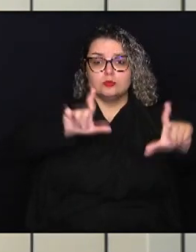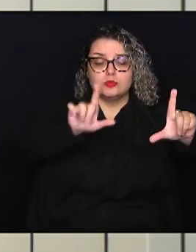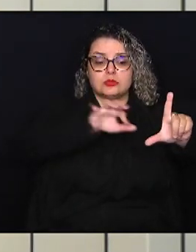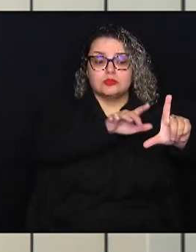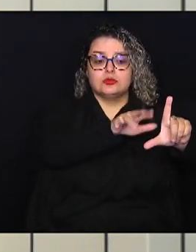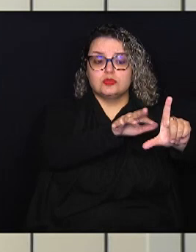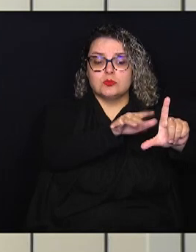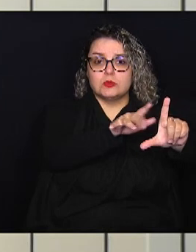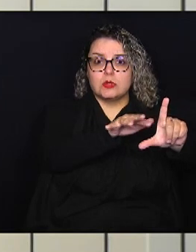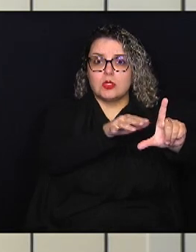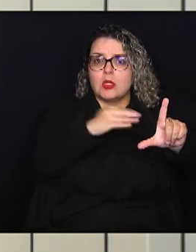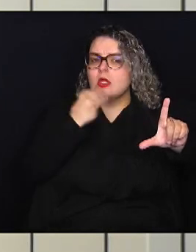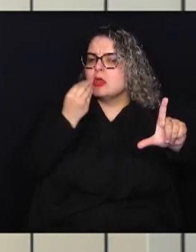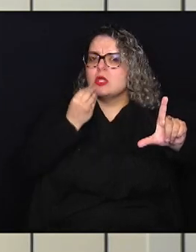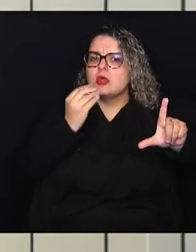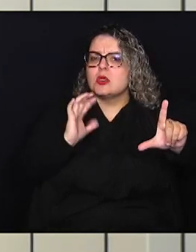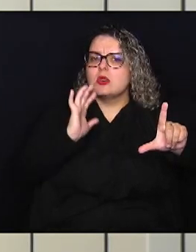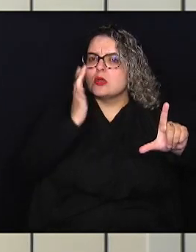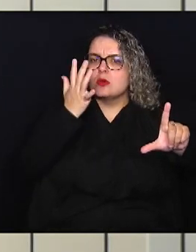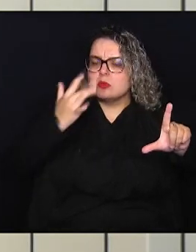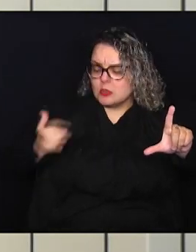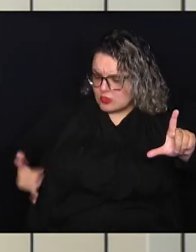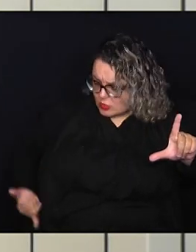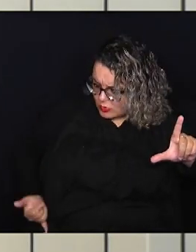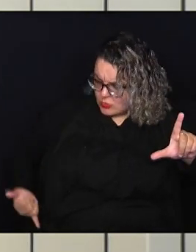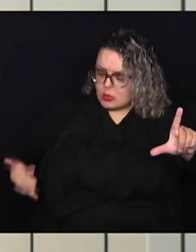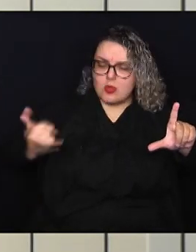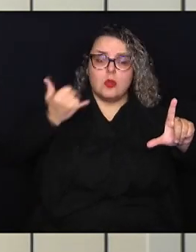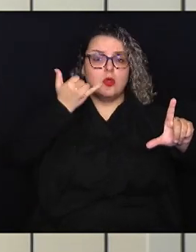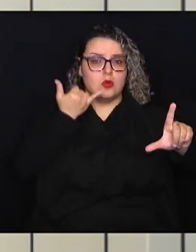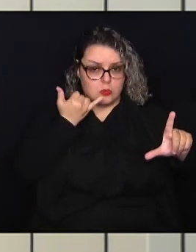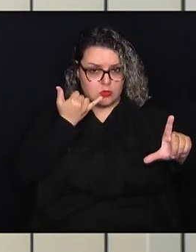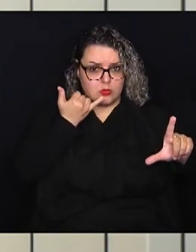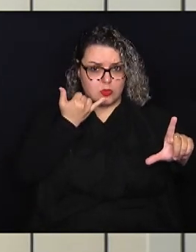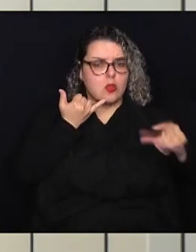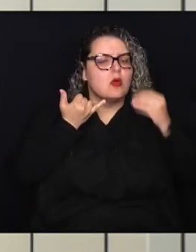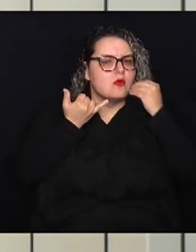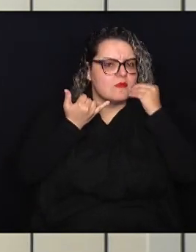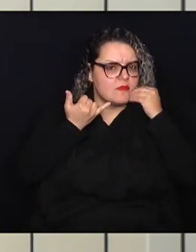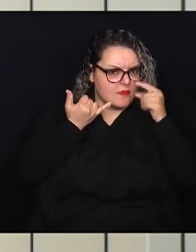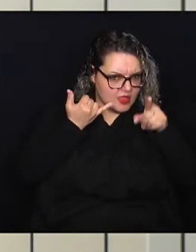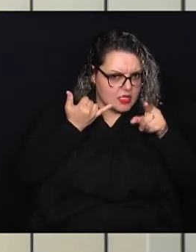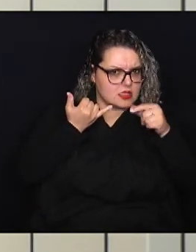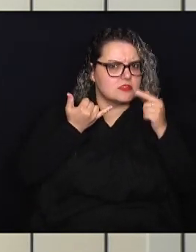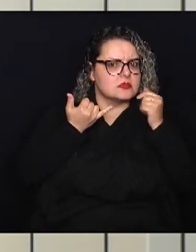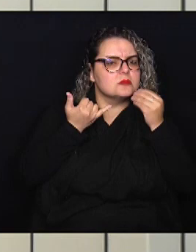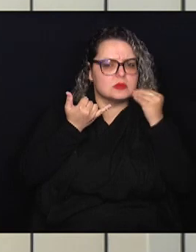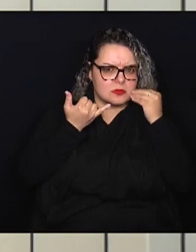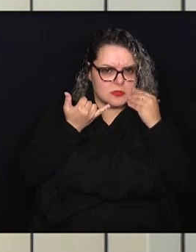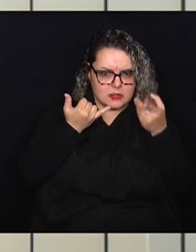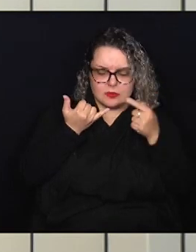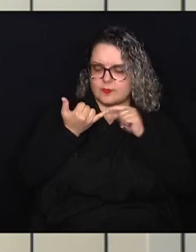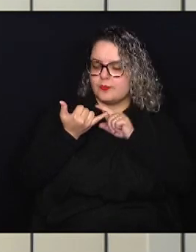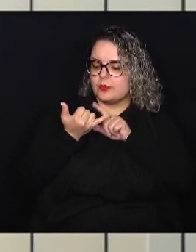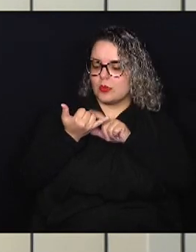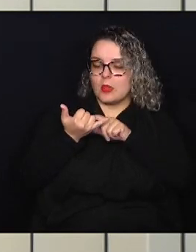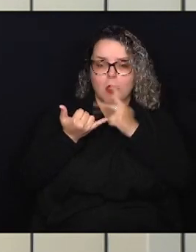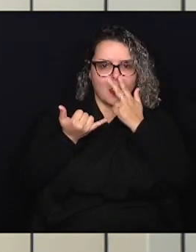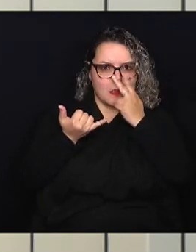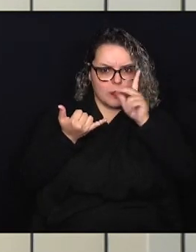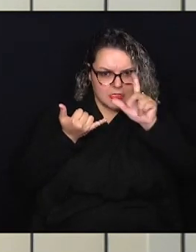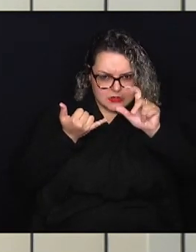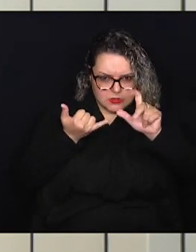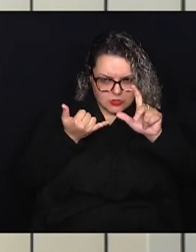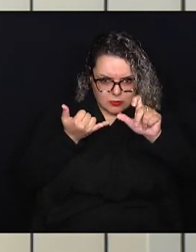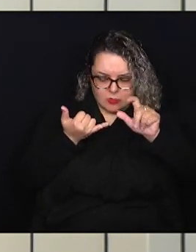mensagem que é através do nosso QR Code. Sabe como ele funciona? Faça o teste agora para você ver que dá certo. Está com o seu celular aí